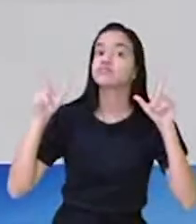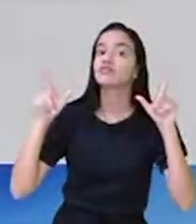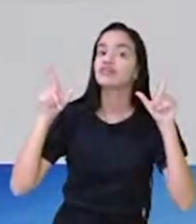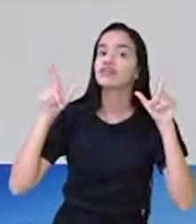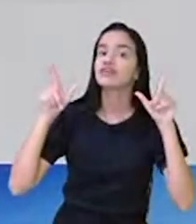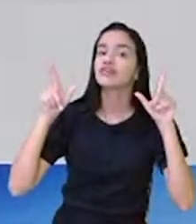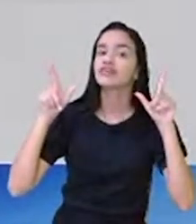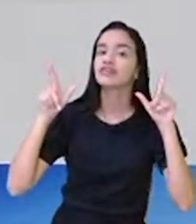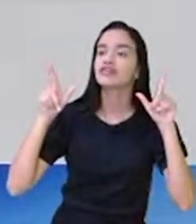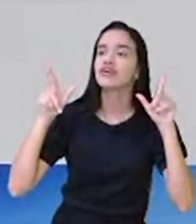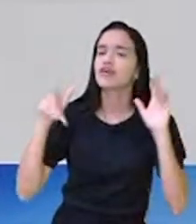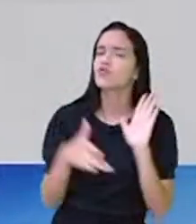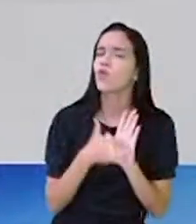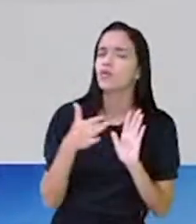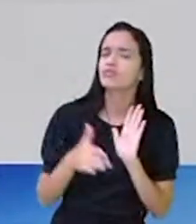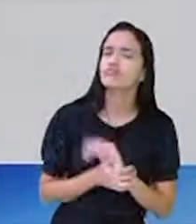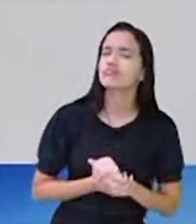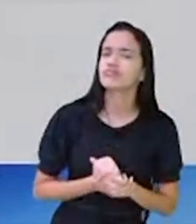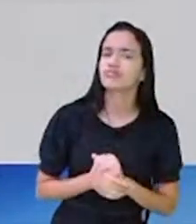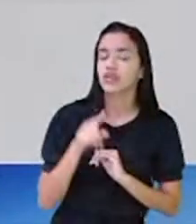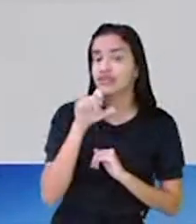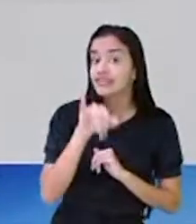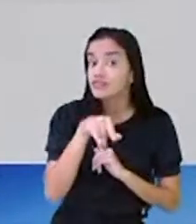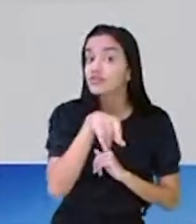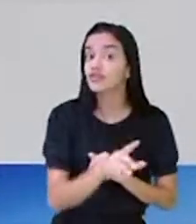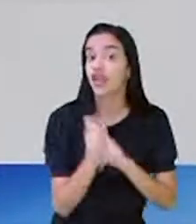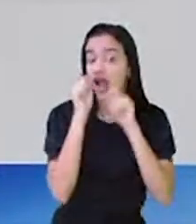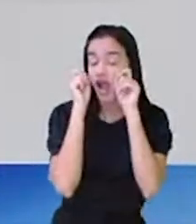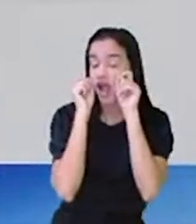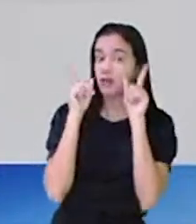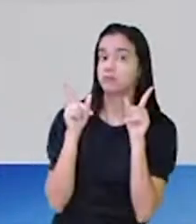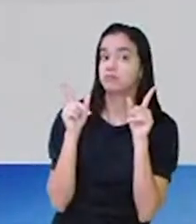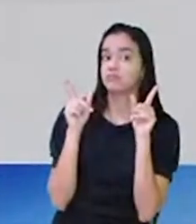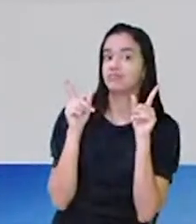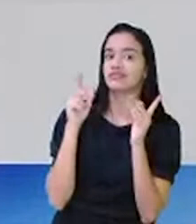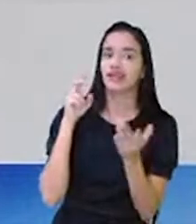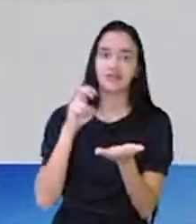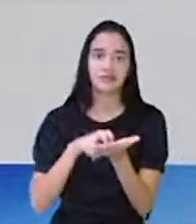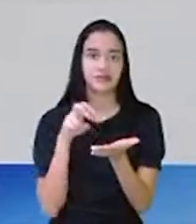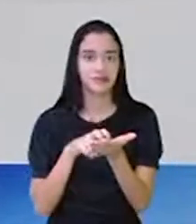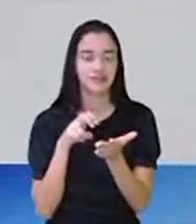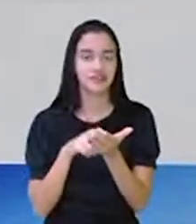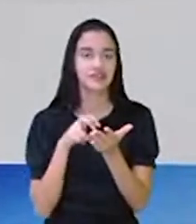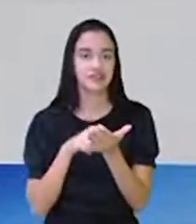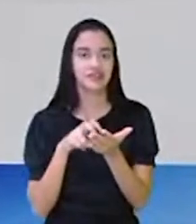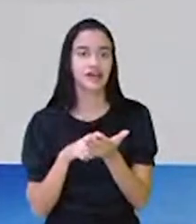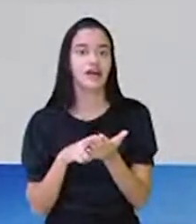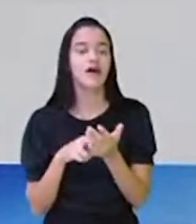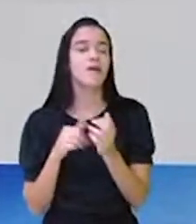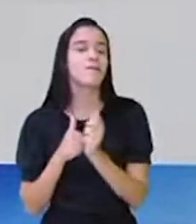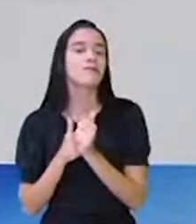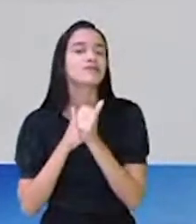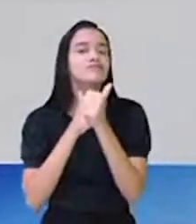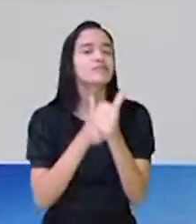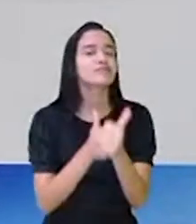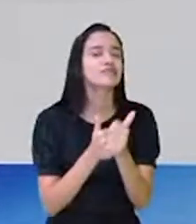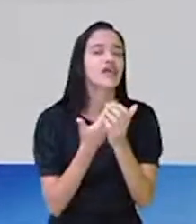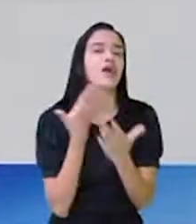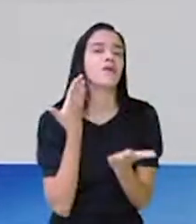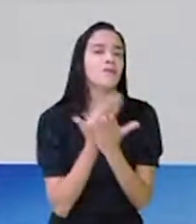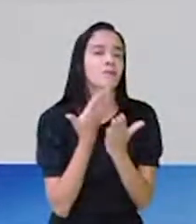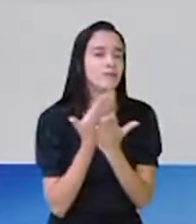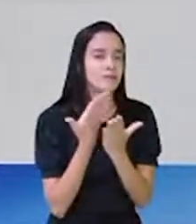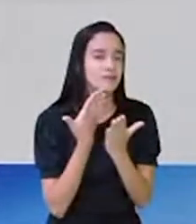será que foi de propósito, hein? Se vocês acordarem cedo para acompanhar a aula de língua